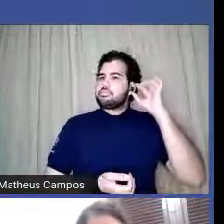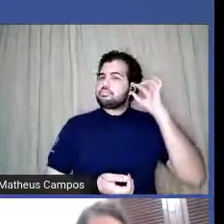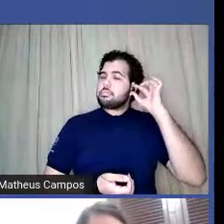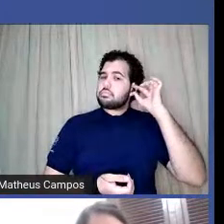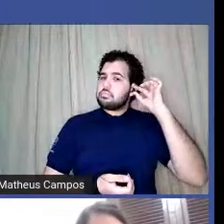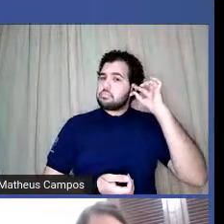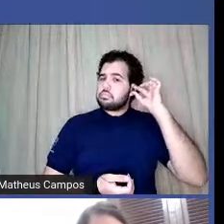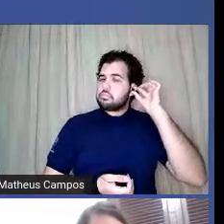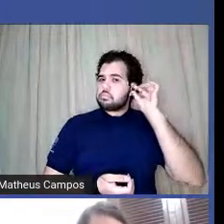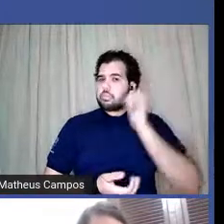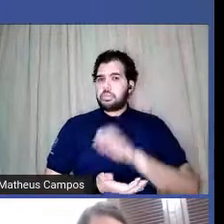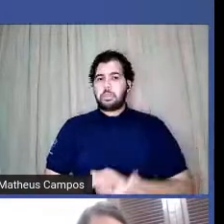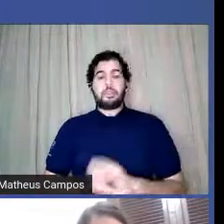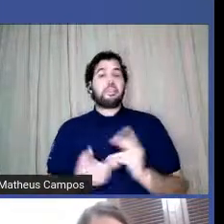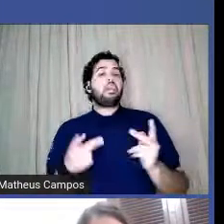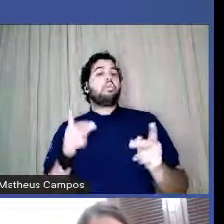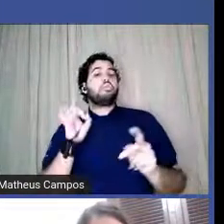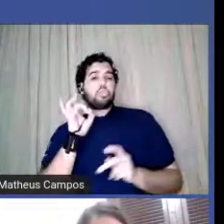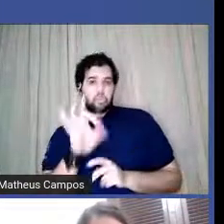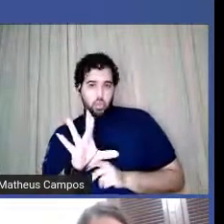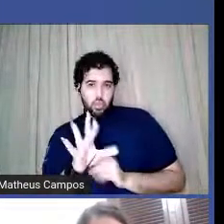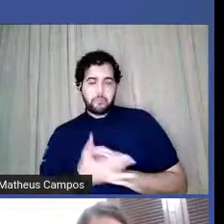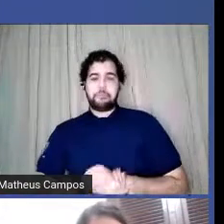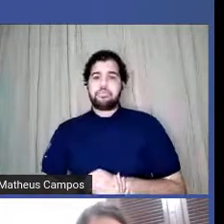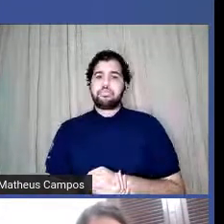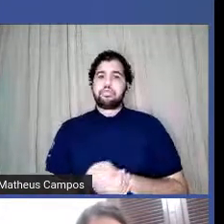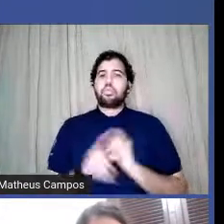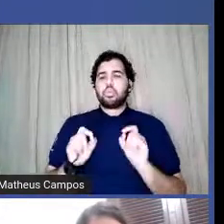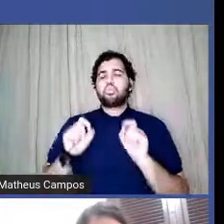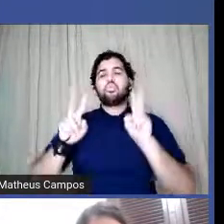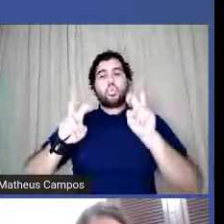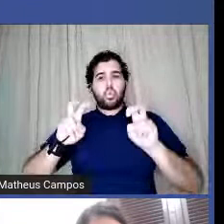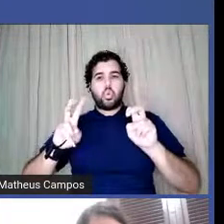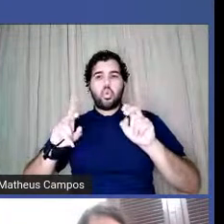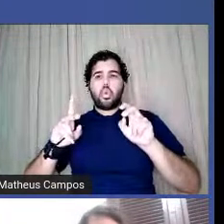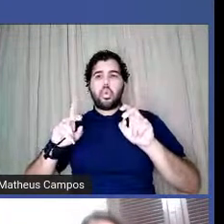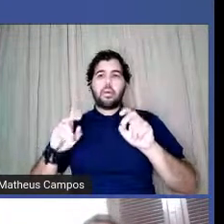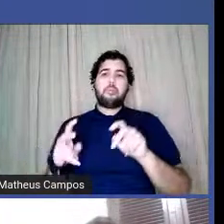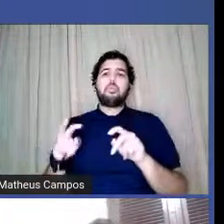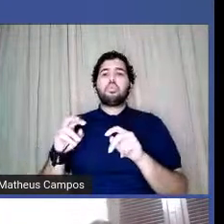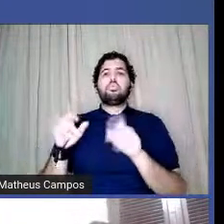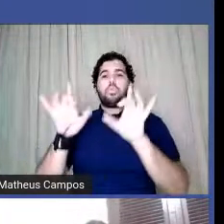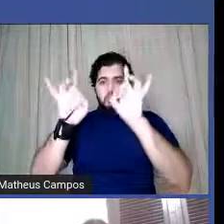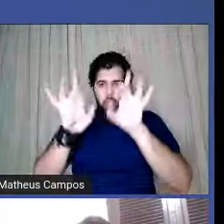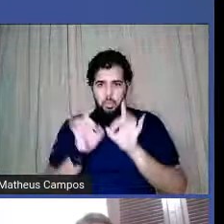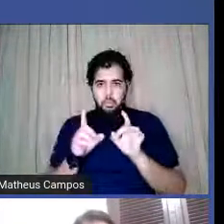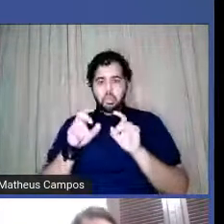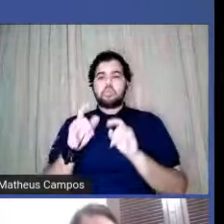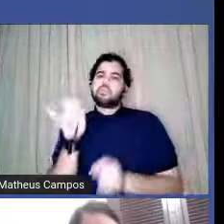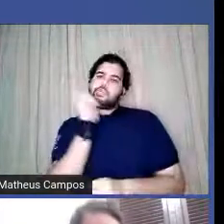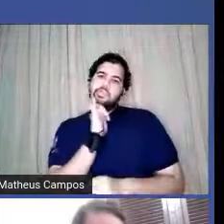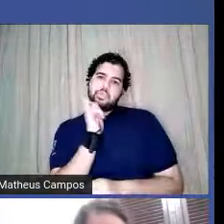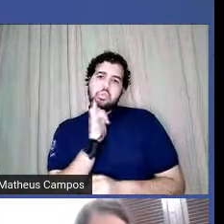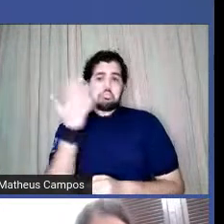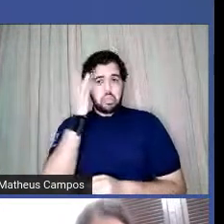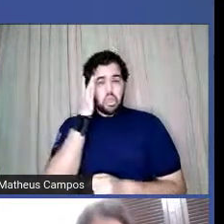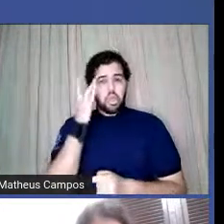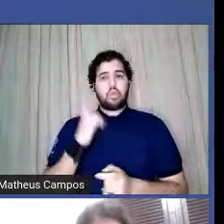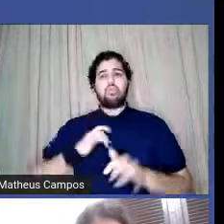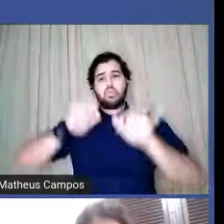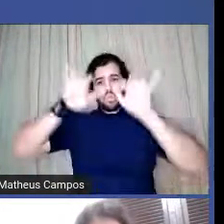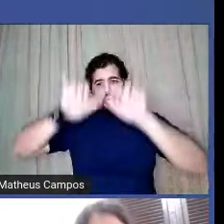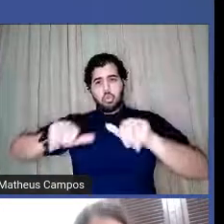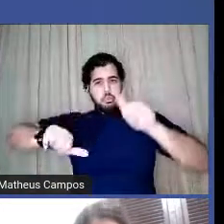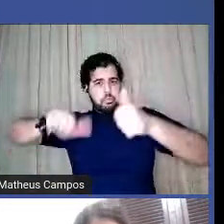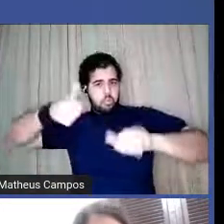só fazendo sobre a questão técnica aqui do evento eu acredito que tem algum formulário que deve ser passado